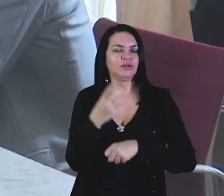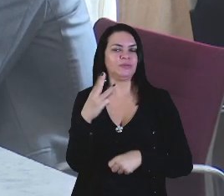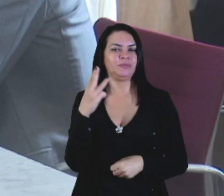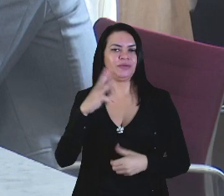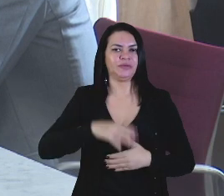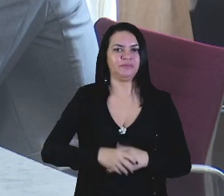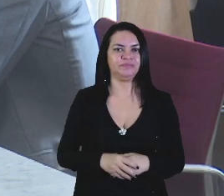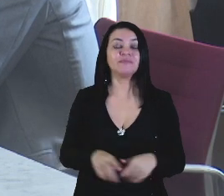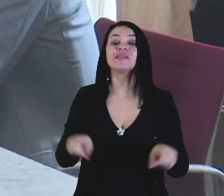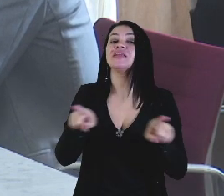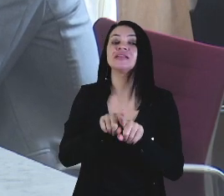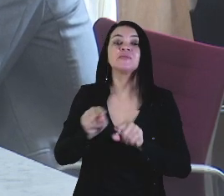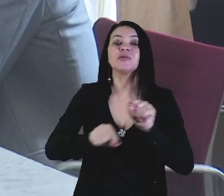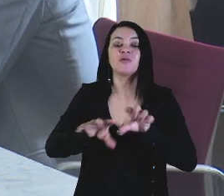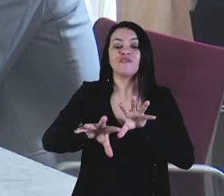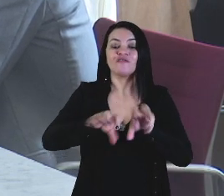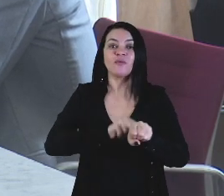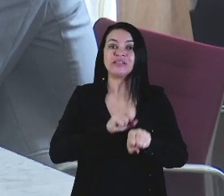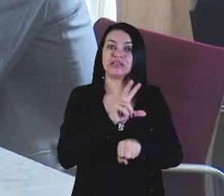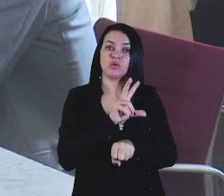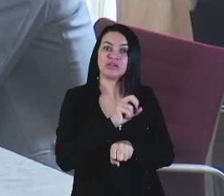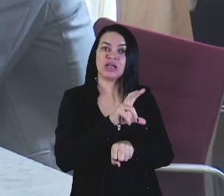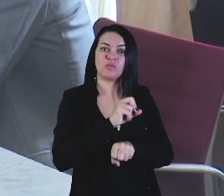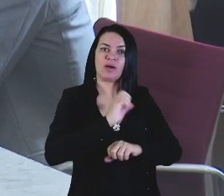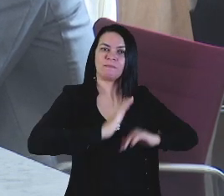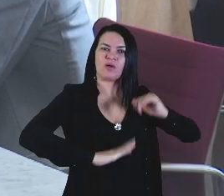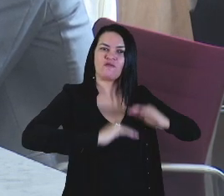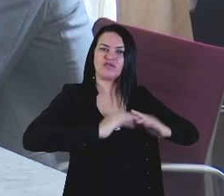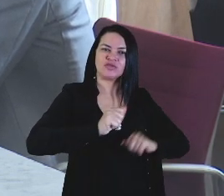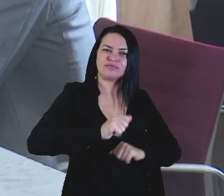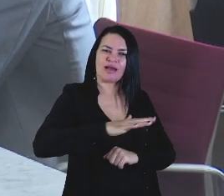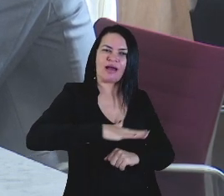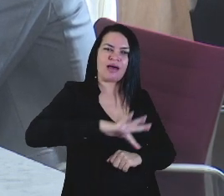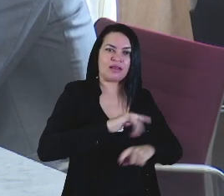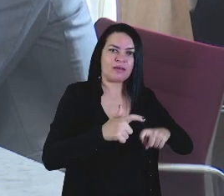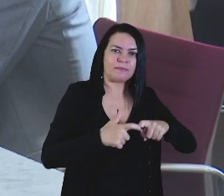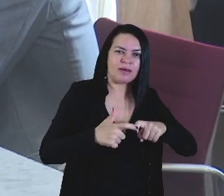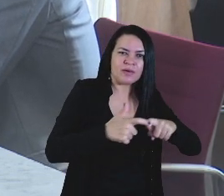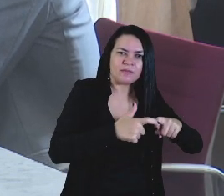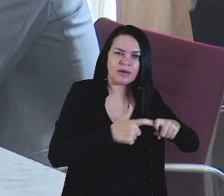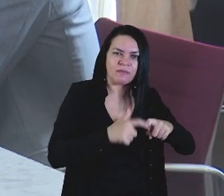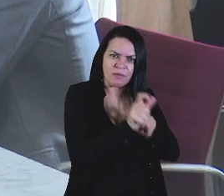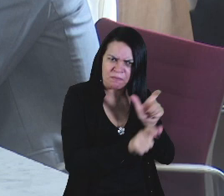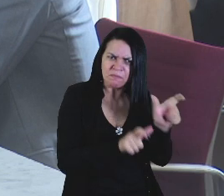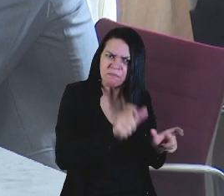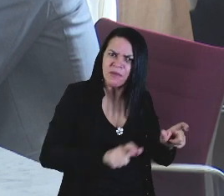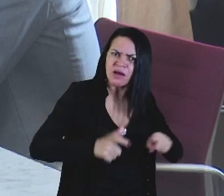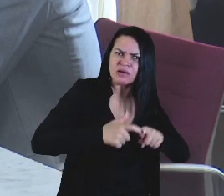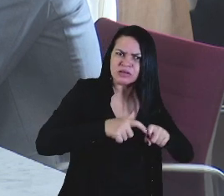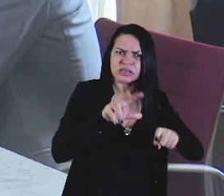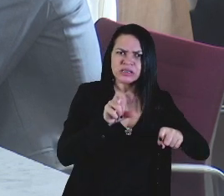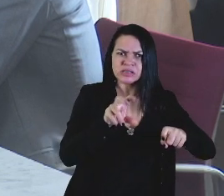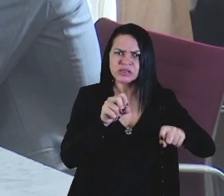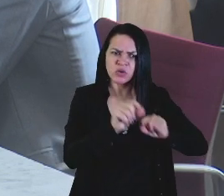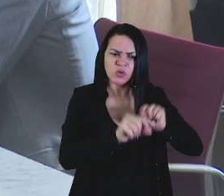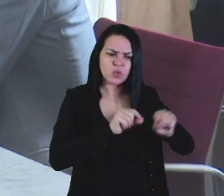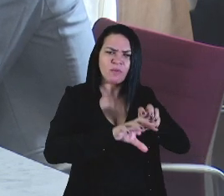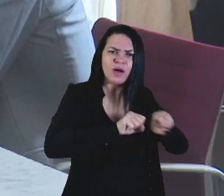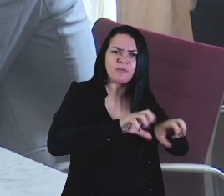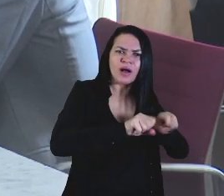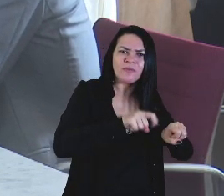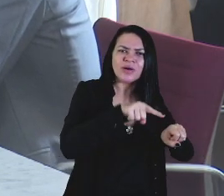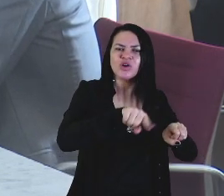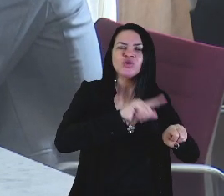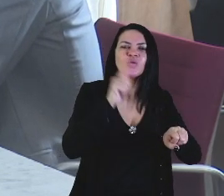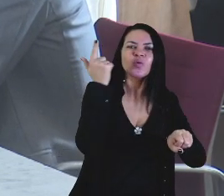Maranhão. Também a formação de 50 profissionais da área médica, médicos e oriundos das